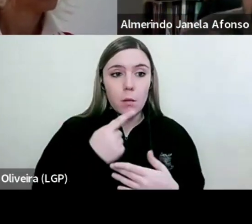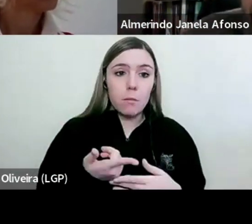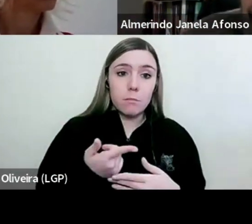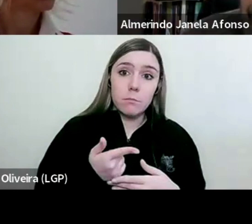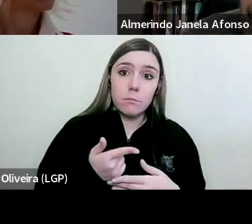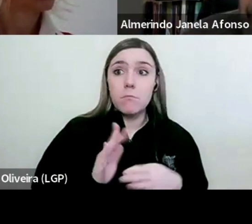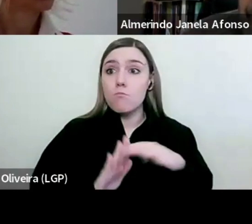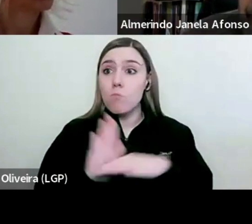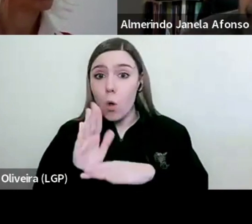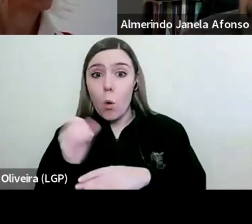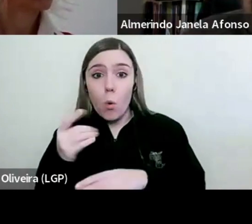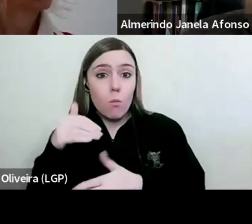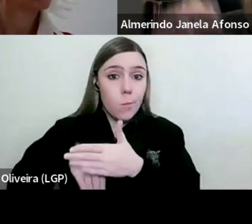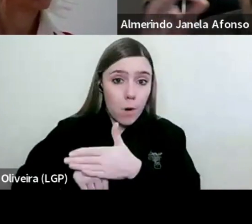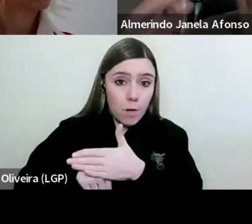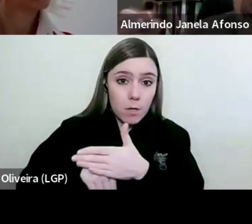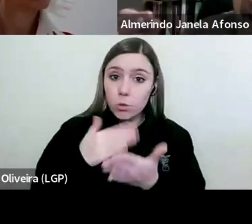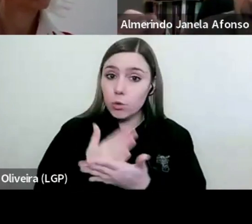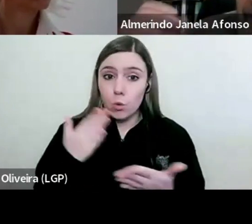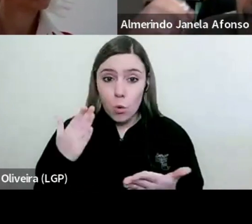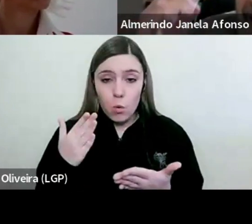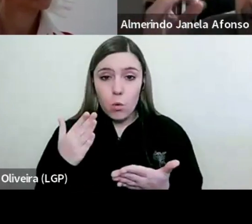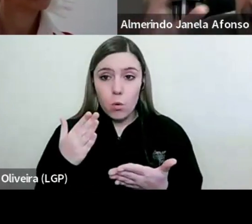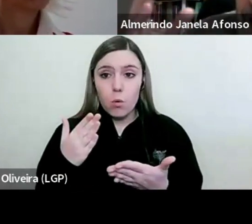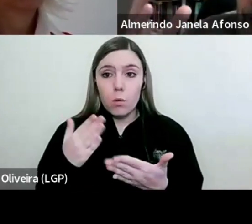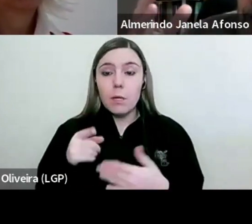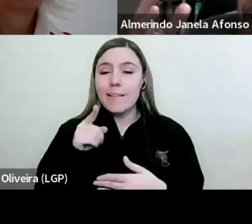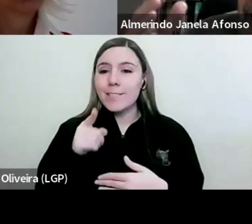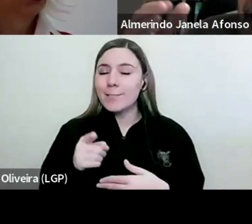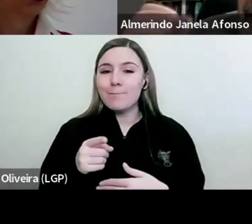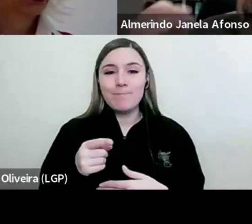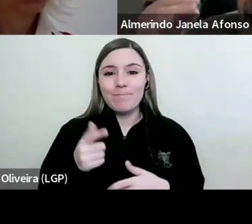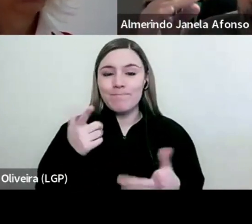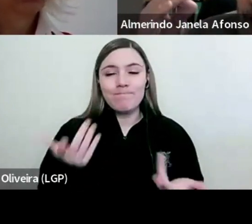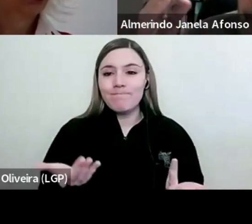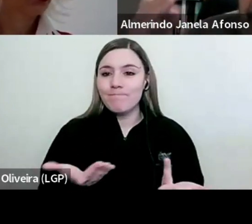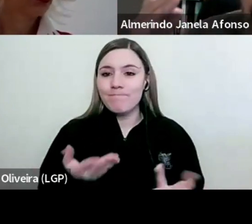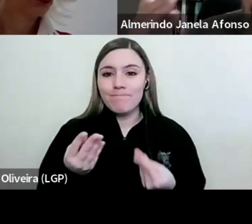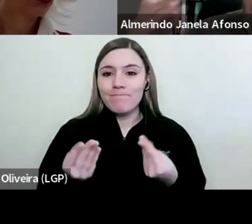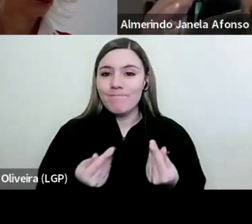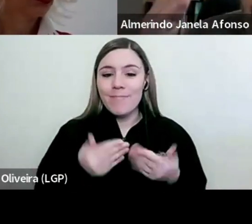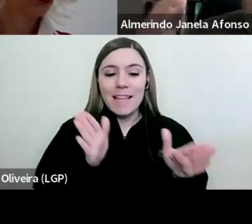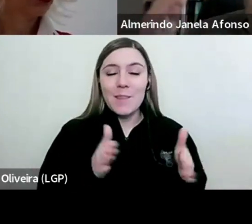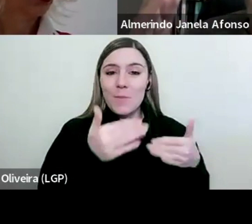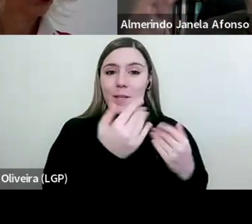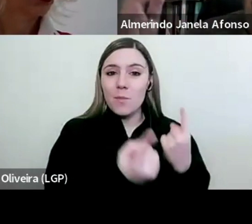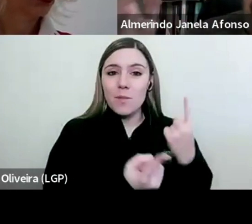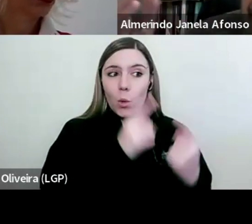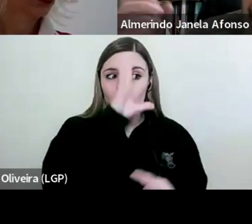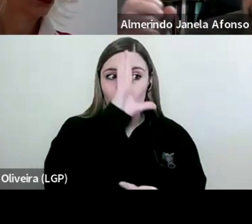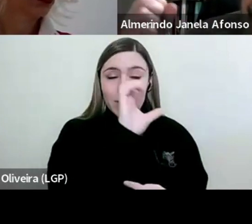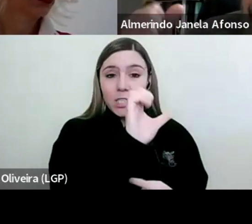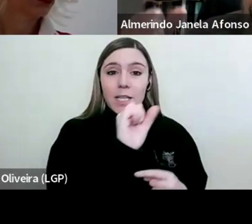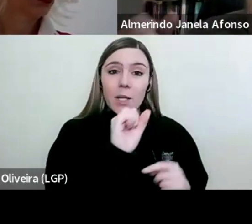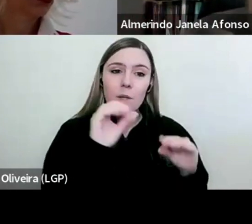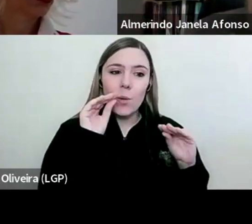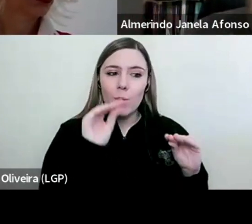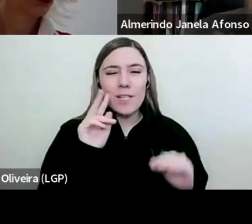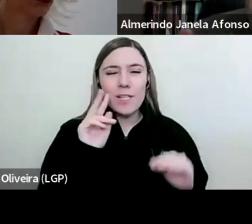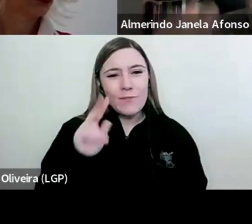e não apto, não eram bem vistos em alguns departamentos do próprio Ministério da Educação.